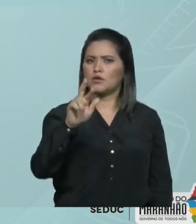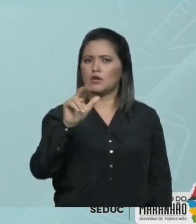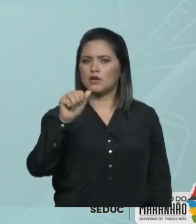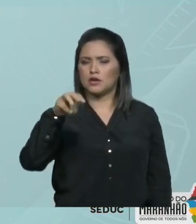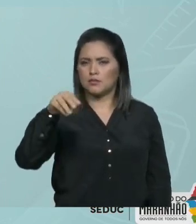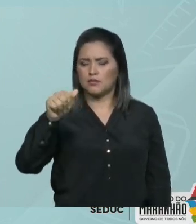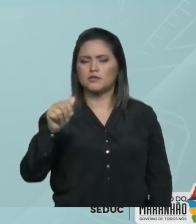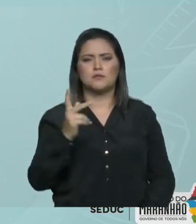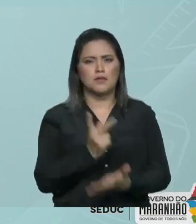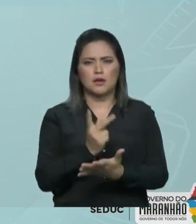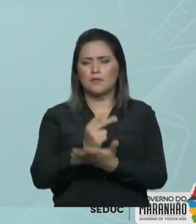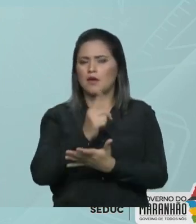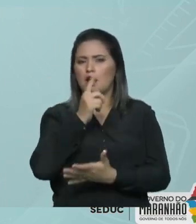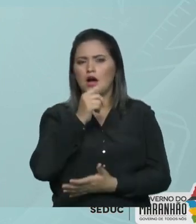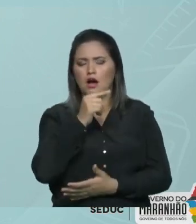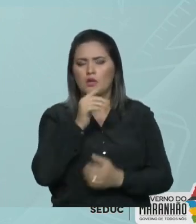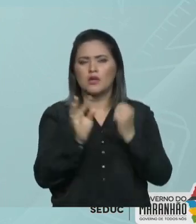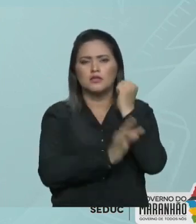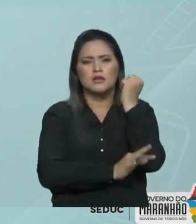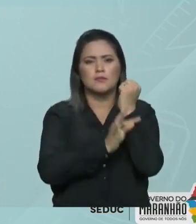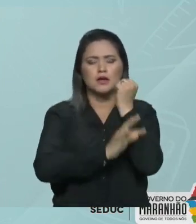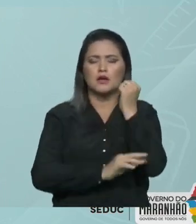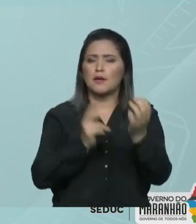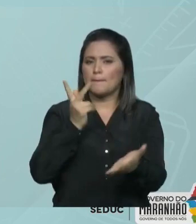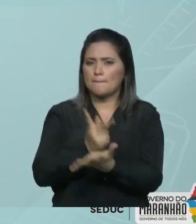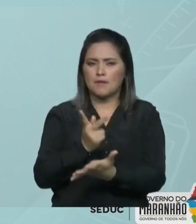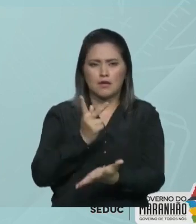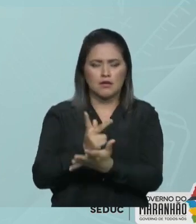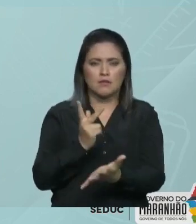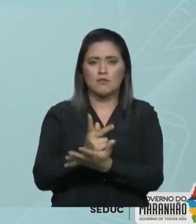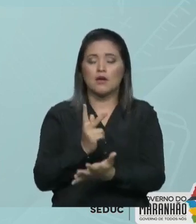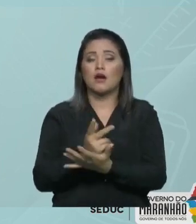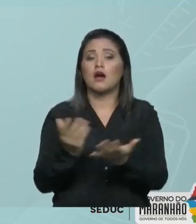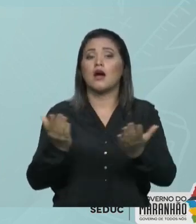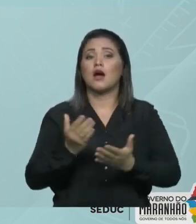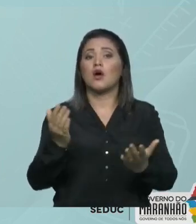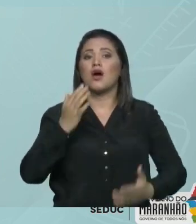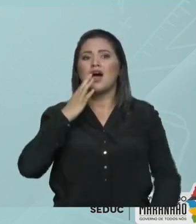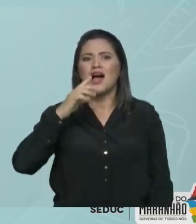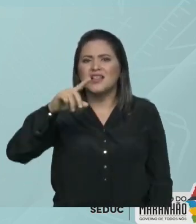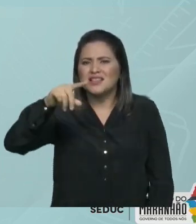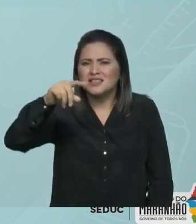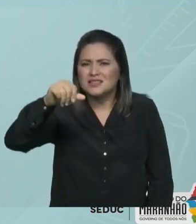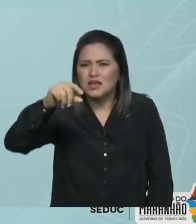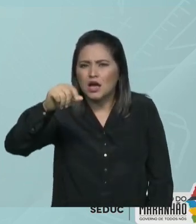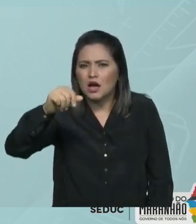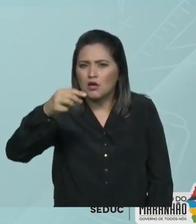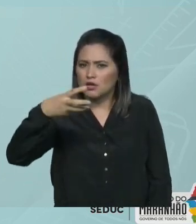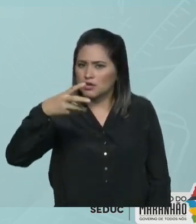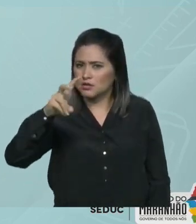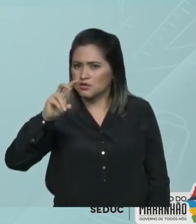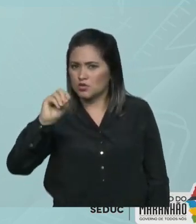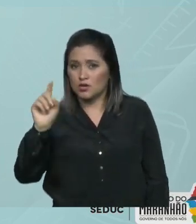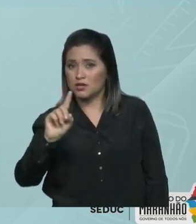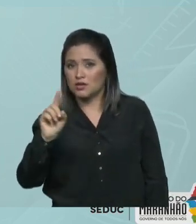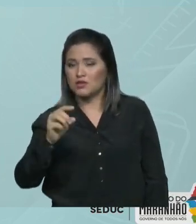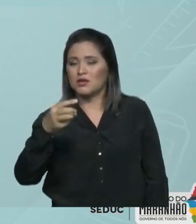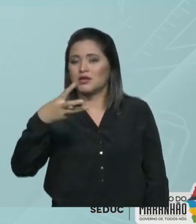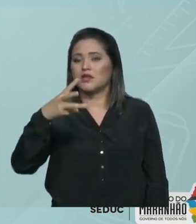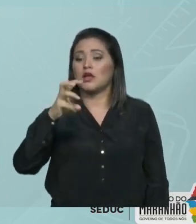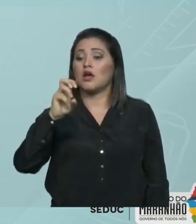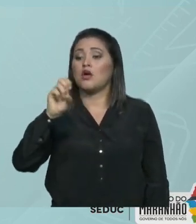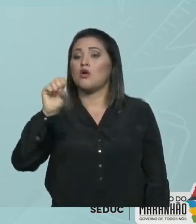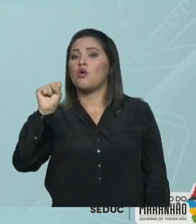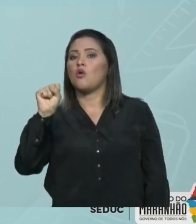15 graus Celsius E agora eu coloquei uma quantidade maior de sal de cozinha Coloquei agora não mais 350, mas coloquei 380